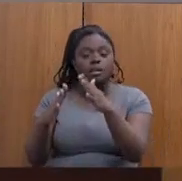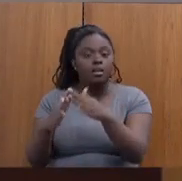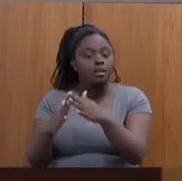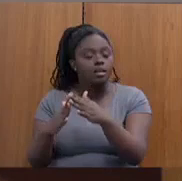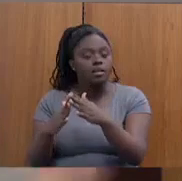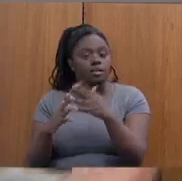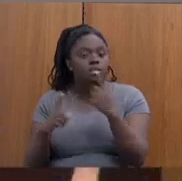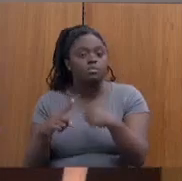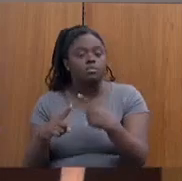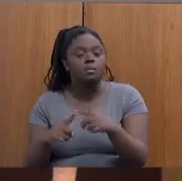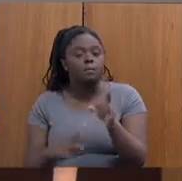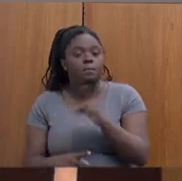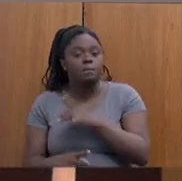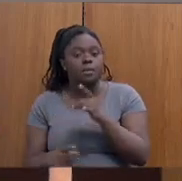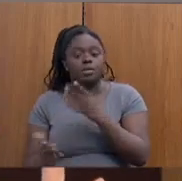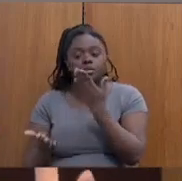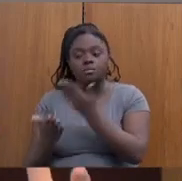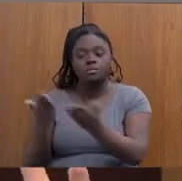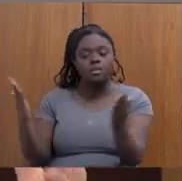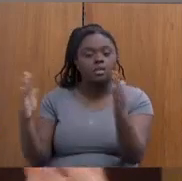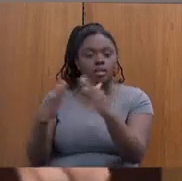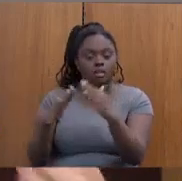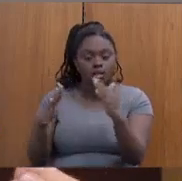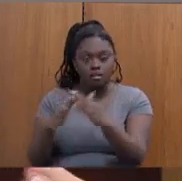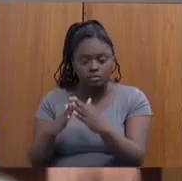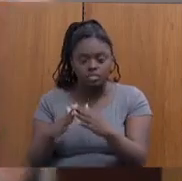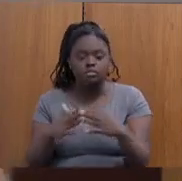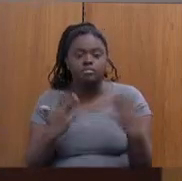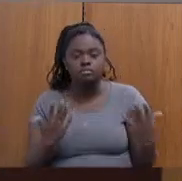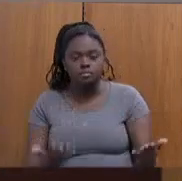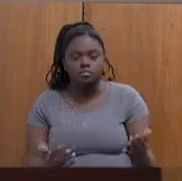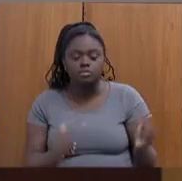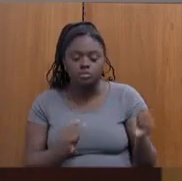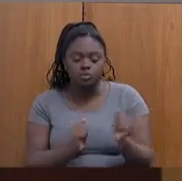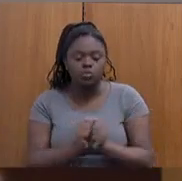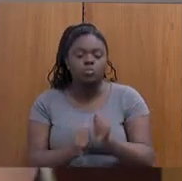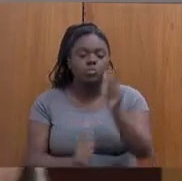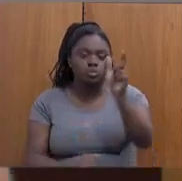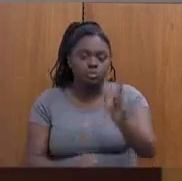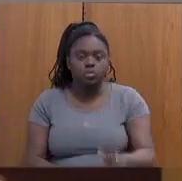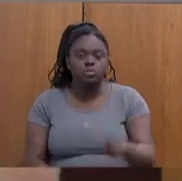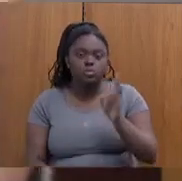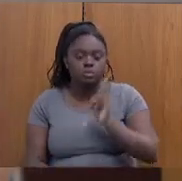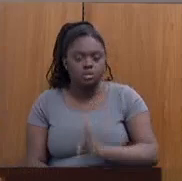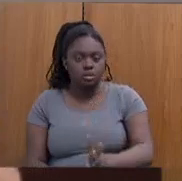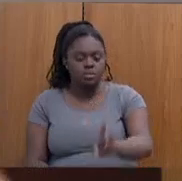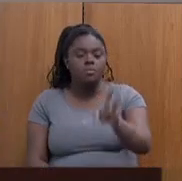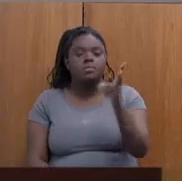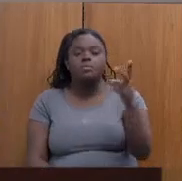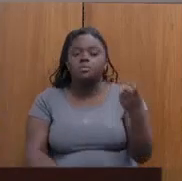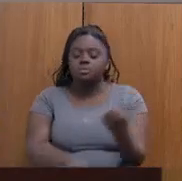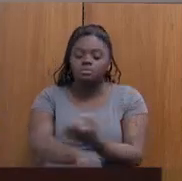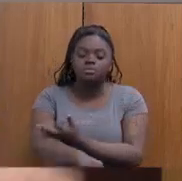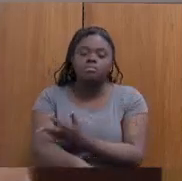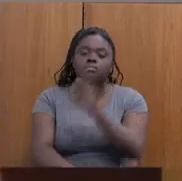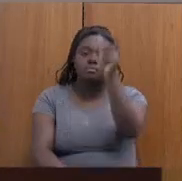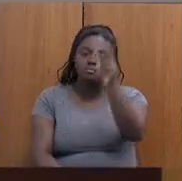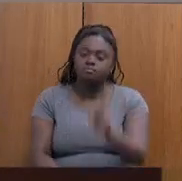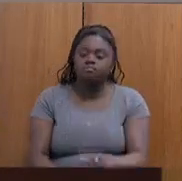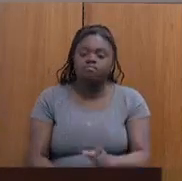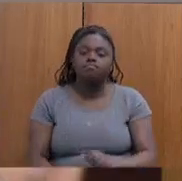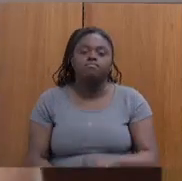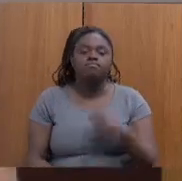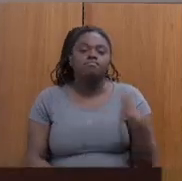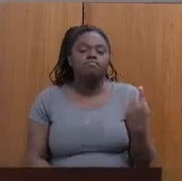porque ele tinha medo de perder a casa. Então, é um acompanhamento com a pessoa. com o emocional da pessoa e com tudo isso. Nós estamos